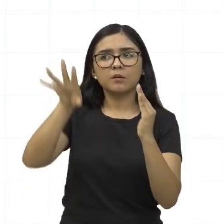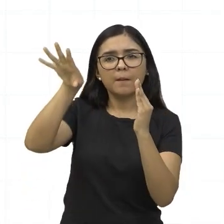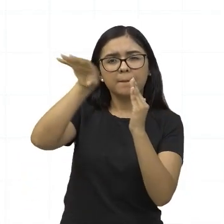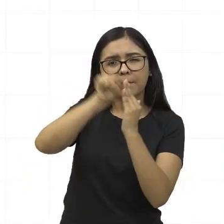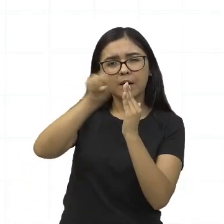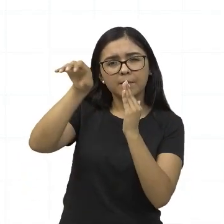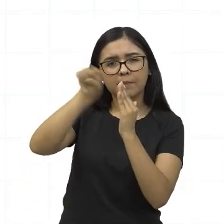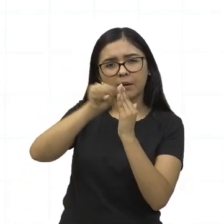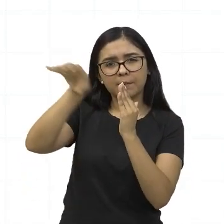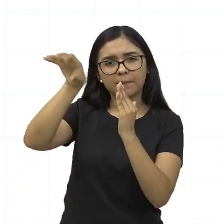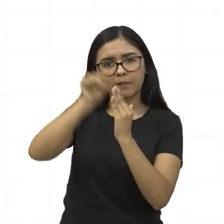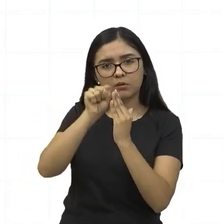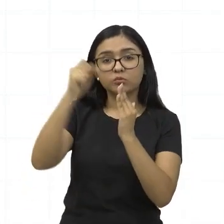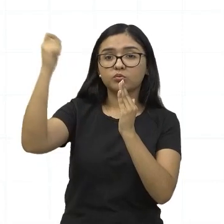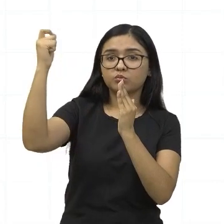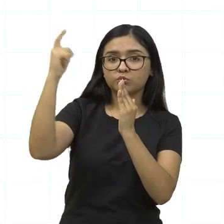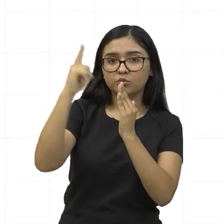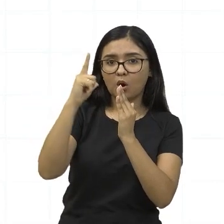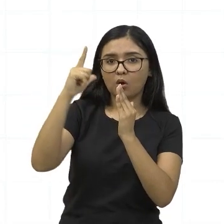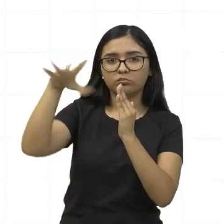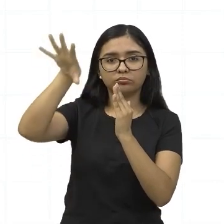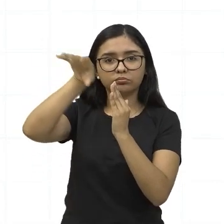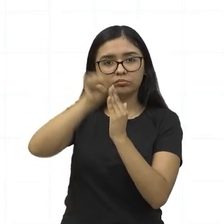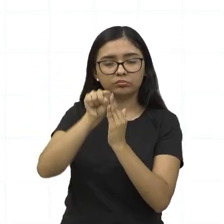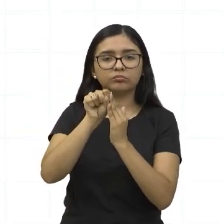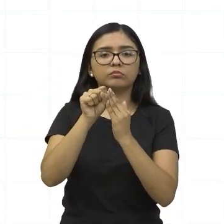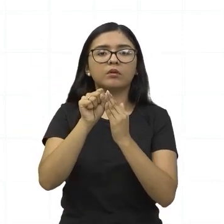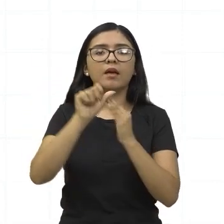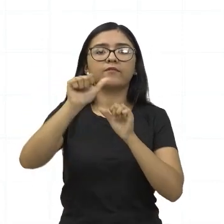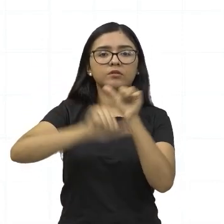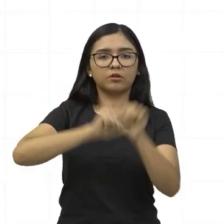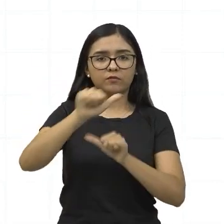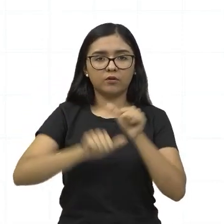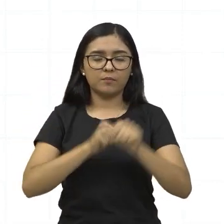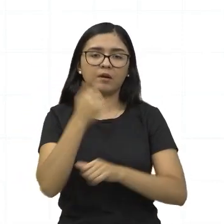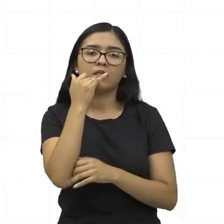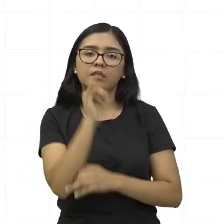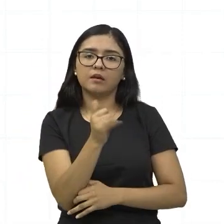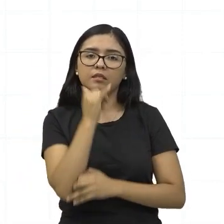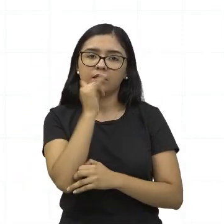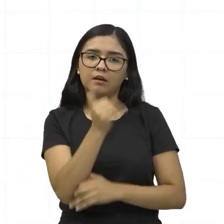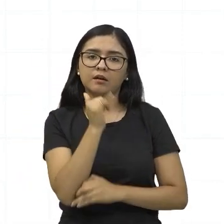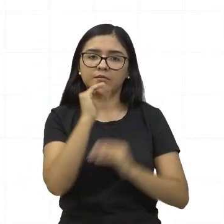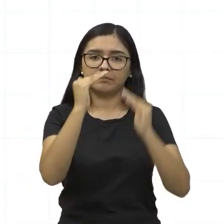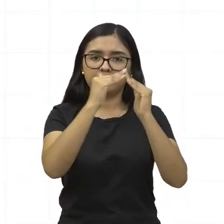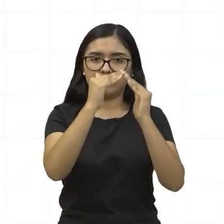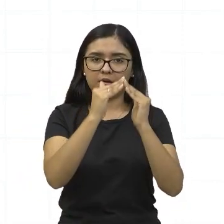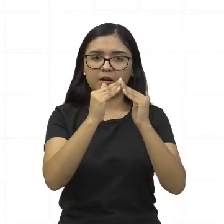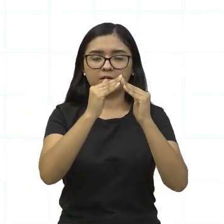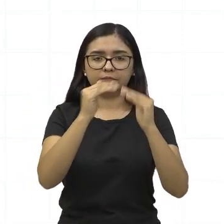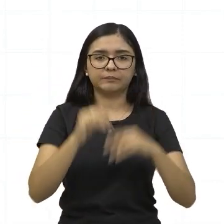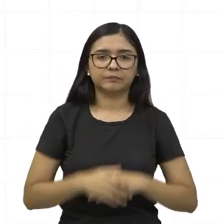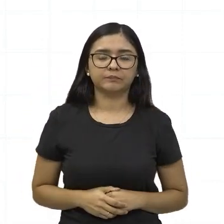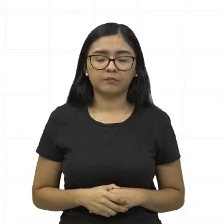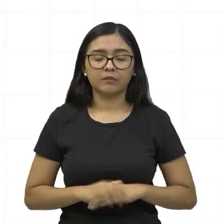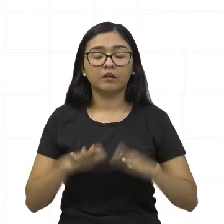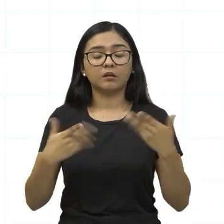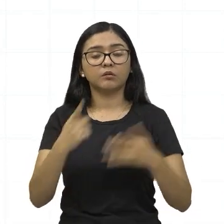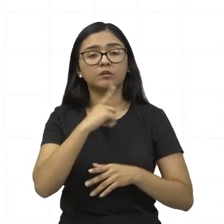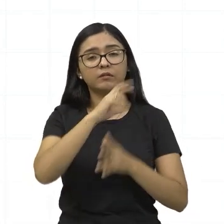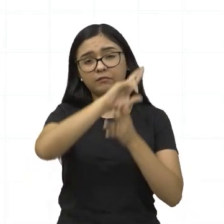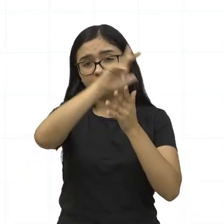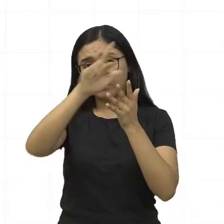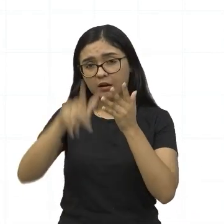a energia luminosa do sol e converter essa energia em uma energia elétrica. Então, existem aí